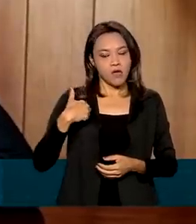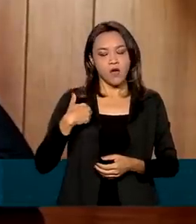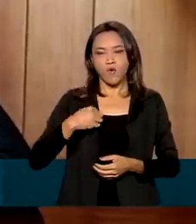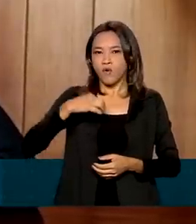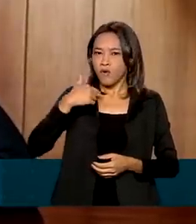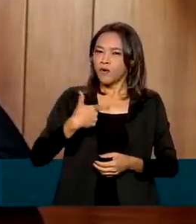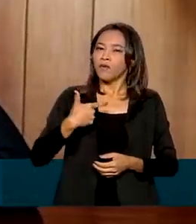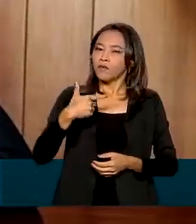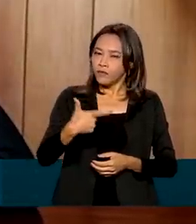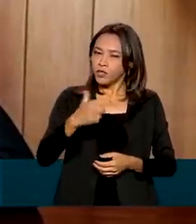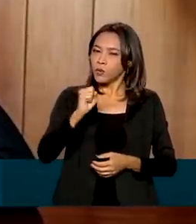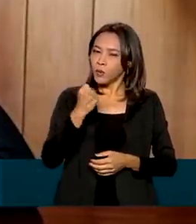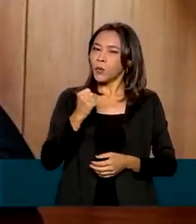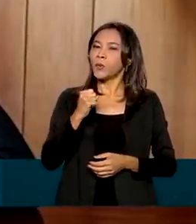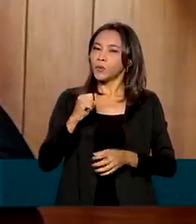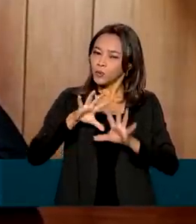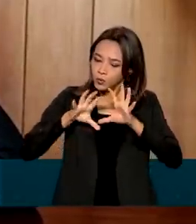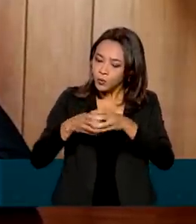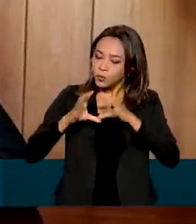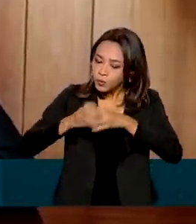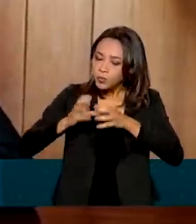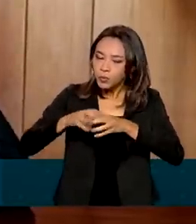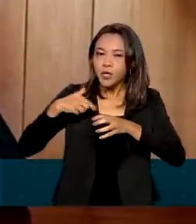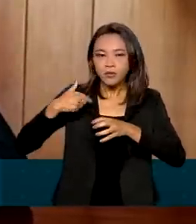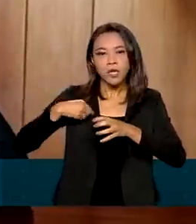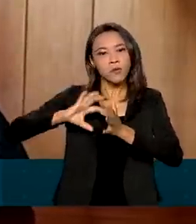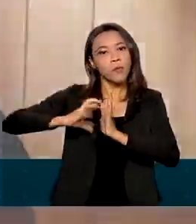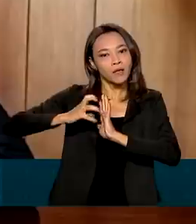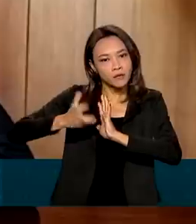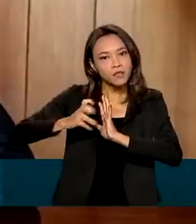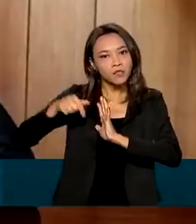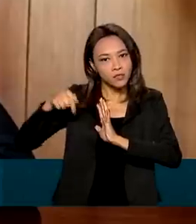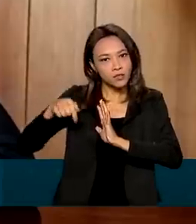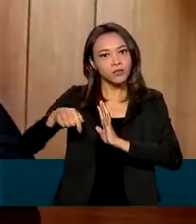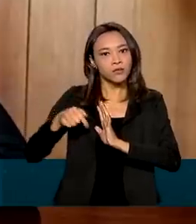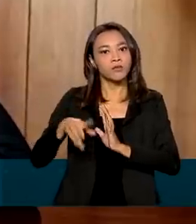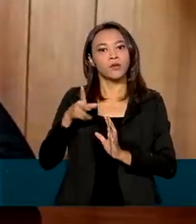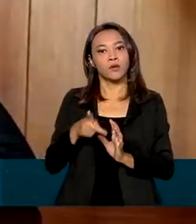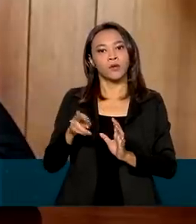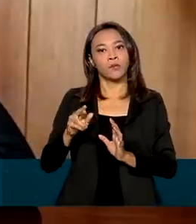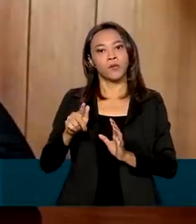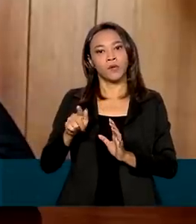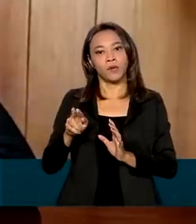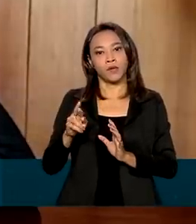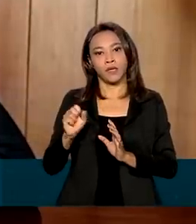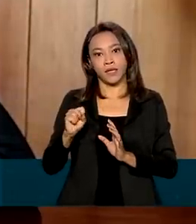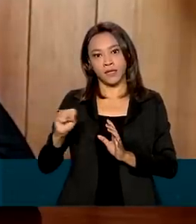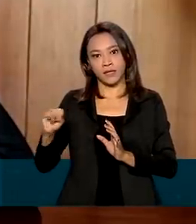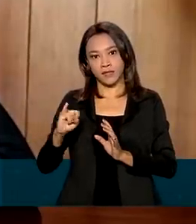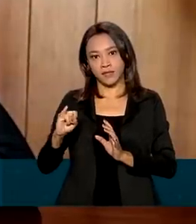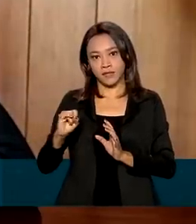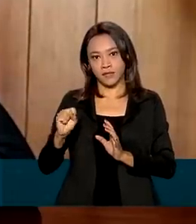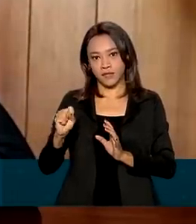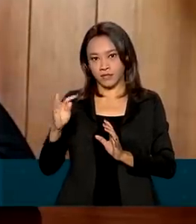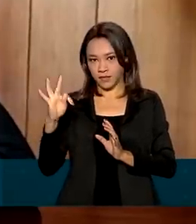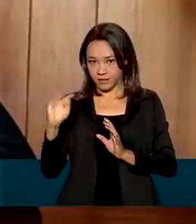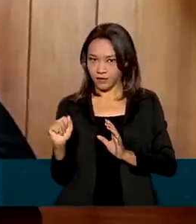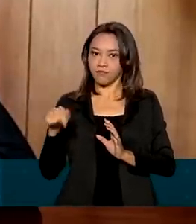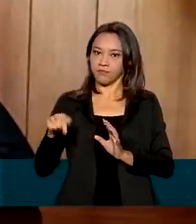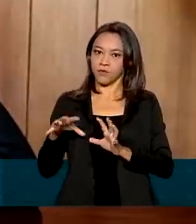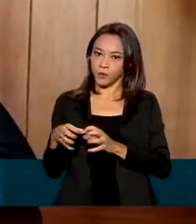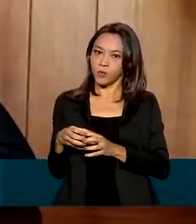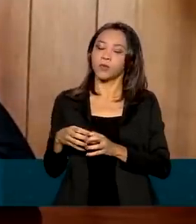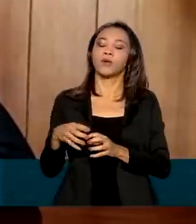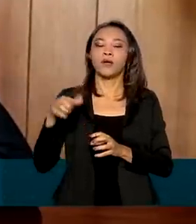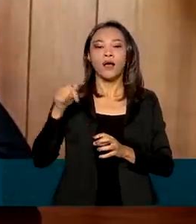de 28 anos de parlamentar, eu fui do Partido Progressista, que é o partido que está o Ciro Nogueira. A Casa Civil é o ministério mais importante nosso. É o que trata,